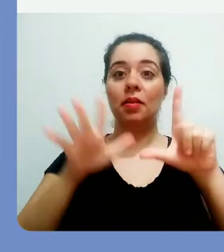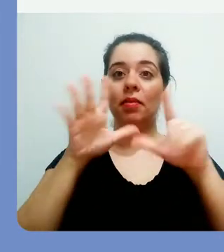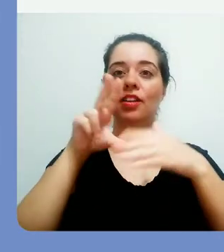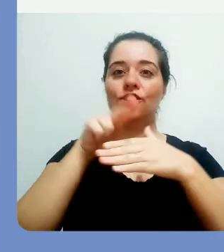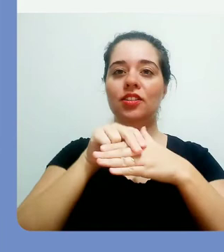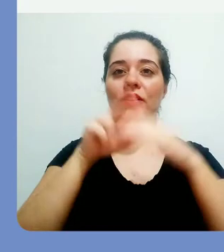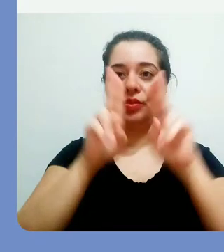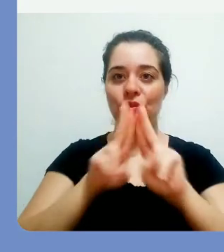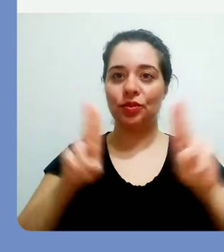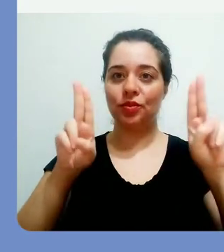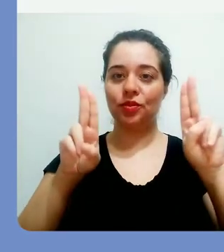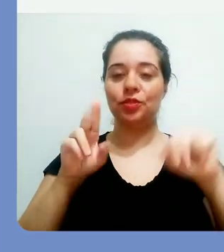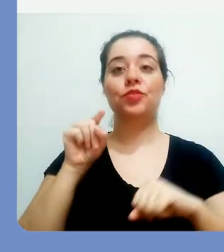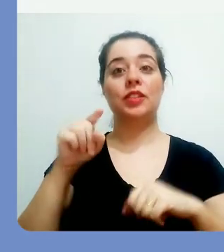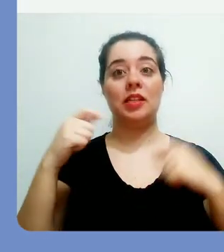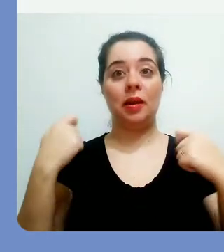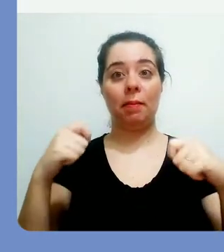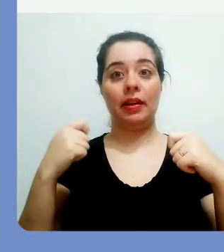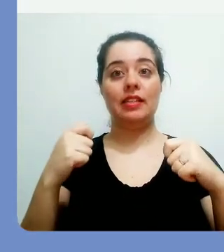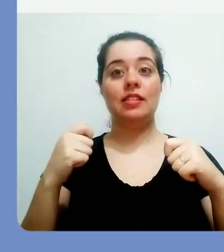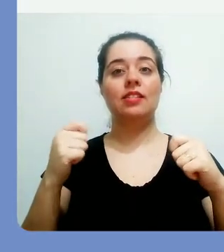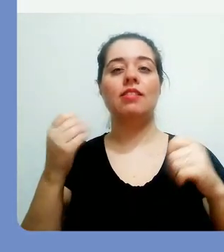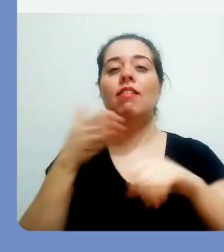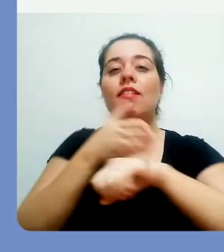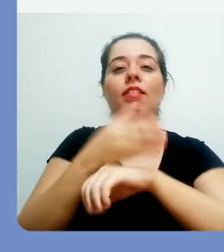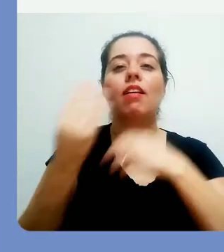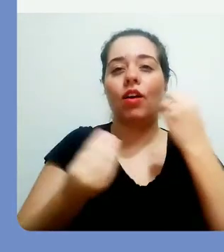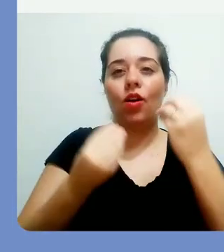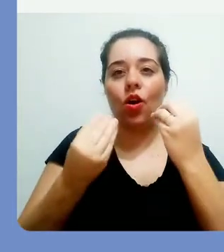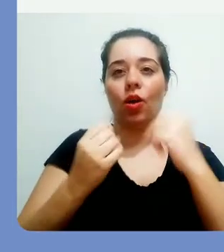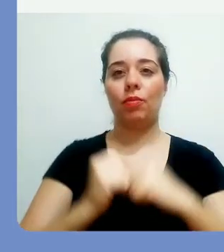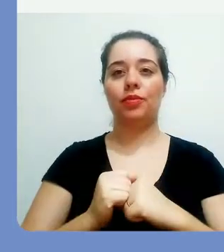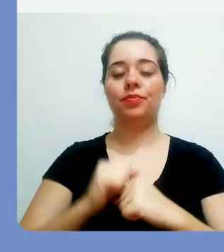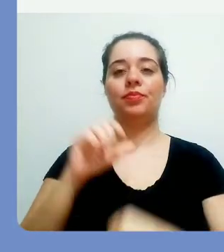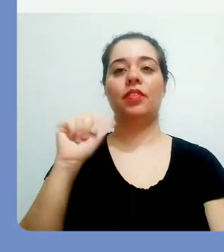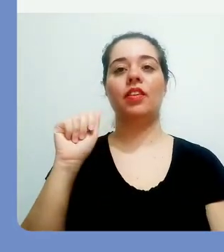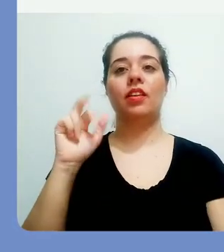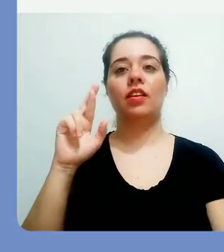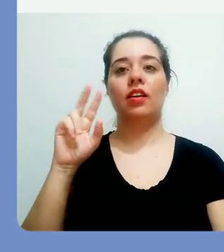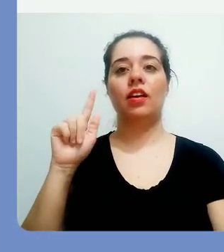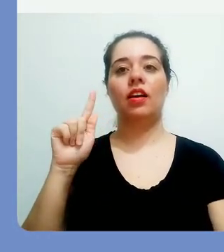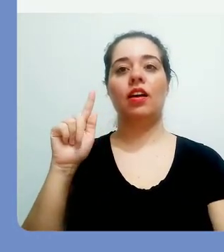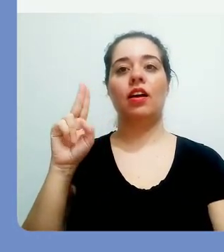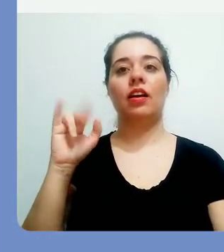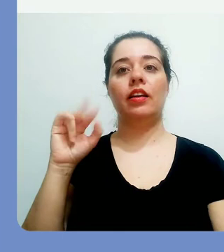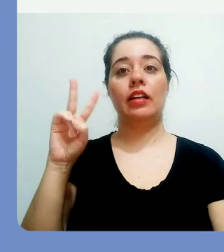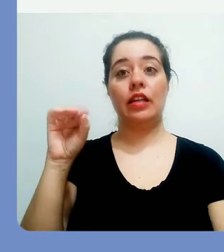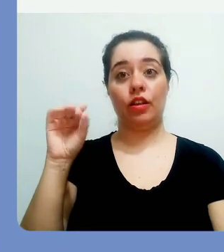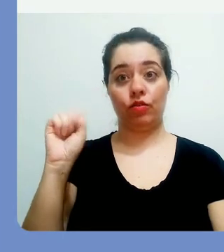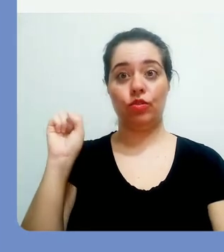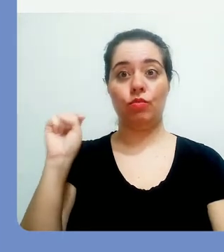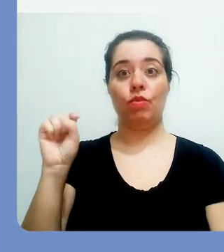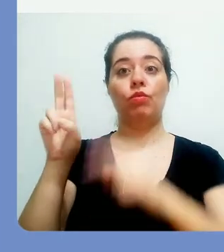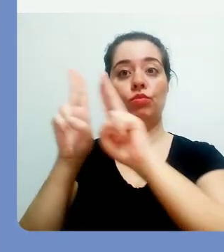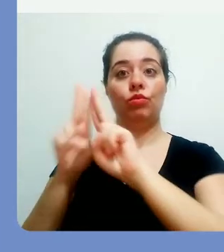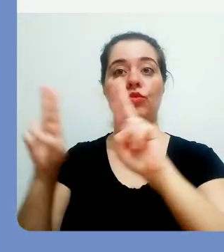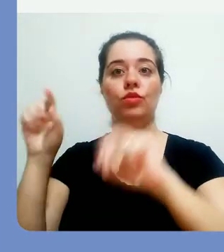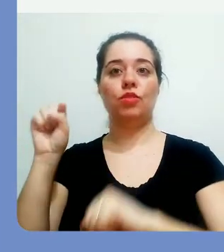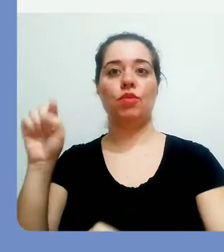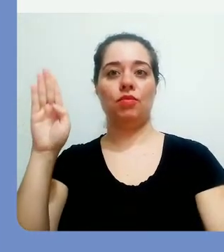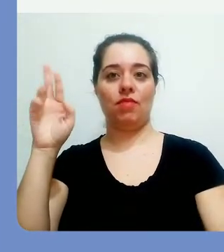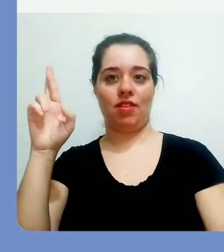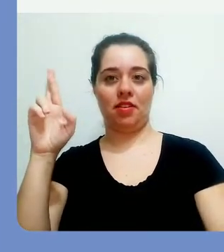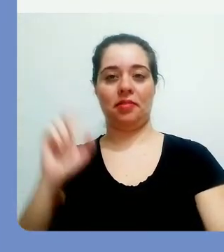Para acessar o ambiente Arquivos UFSC, você deve acessar o seguinte endereço, arquivos.ufsc.br.